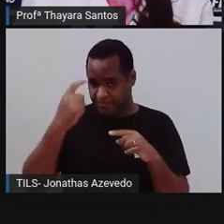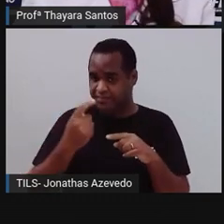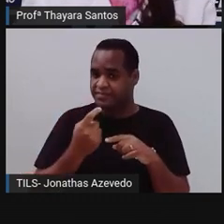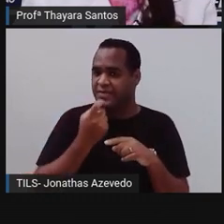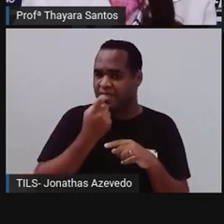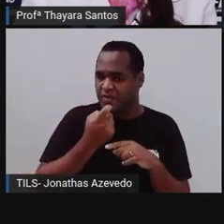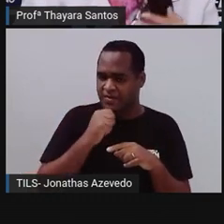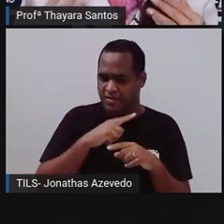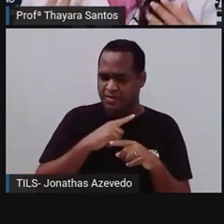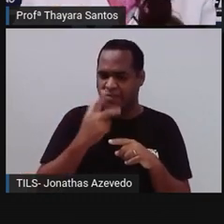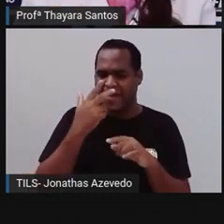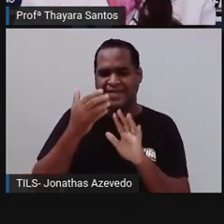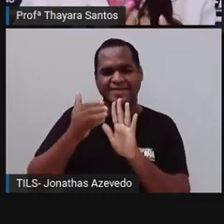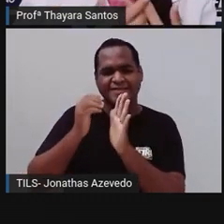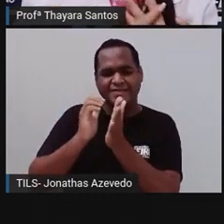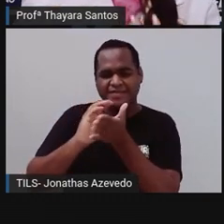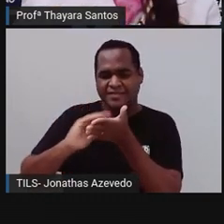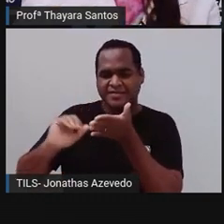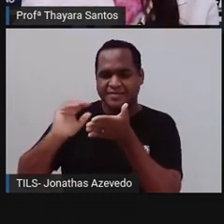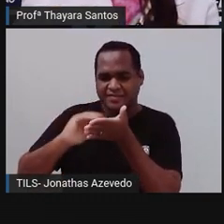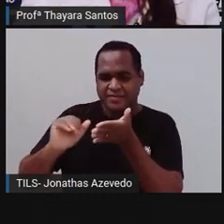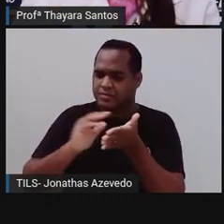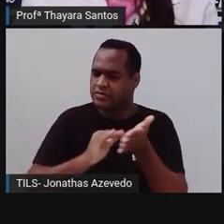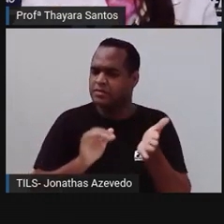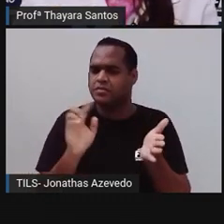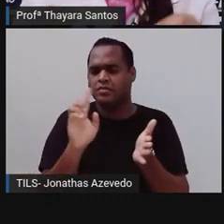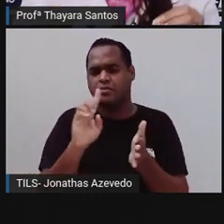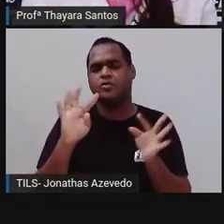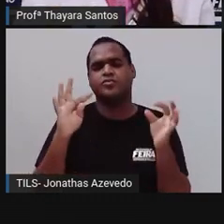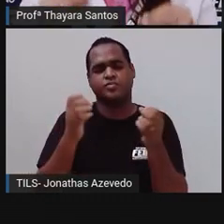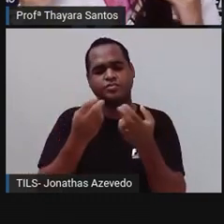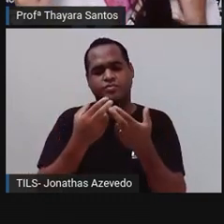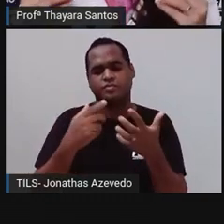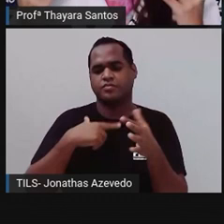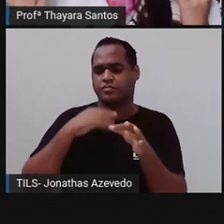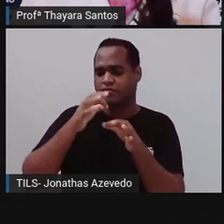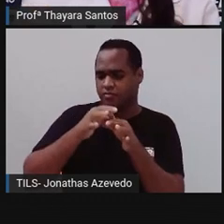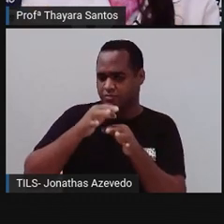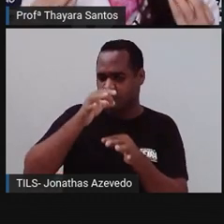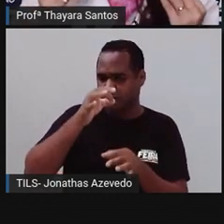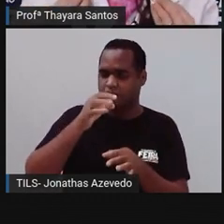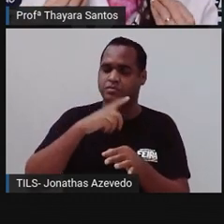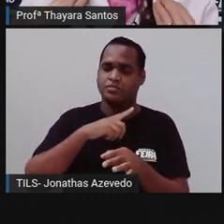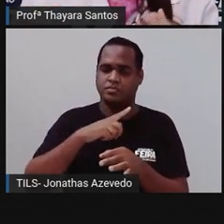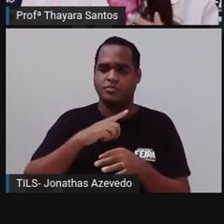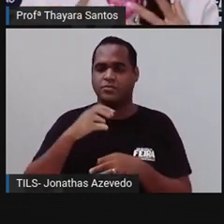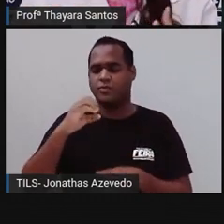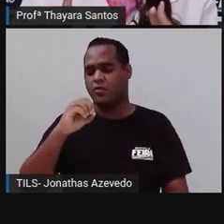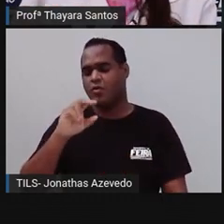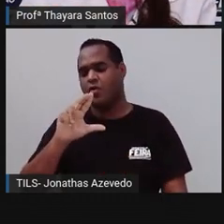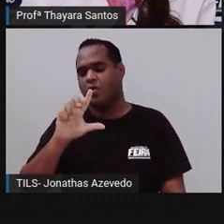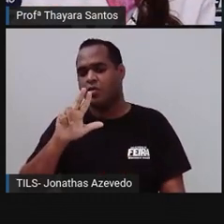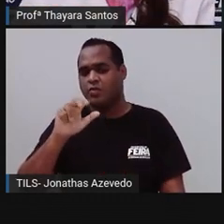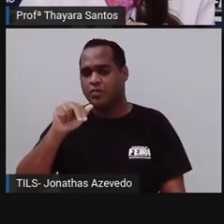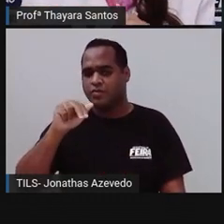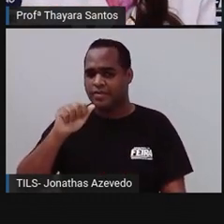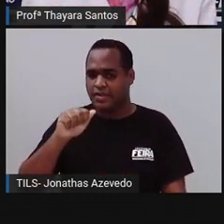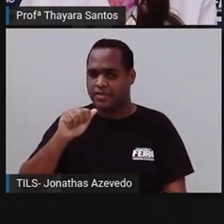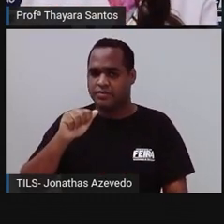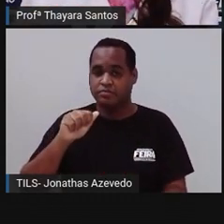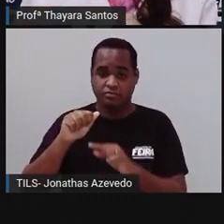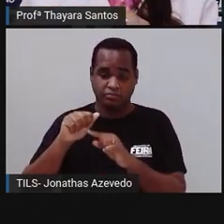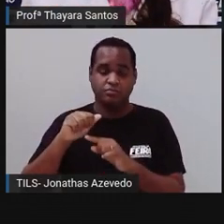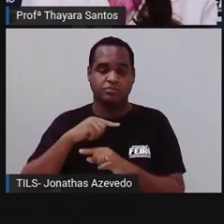verdade. Todos os animais vertebrados, eles têm coluna vertebral. Olha o nome do grupo, vertebrados.